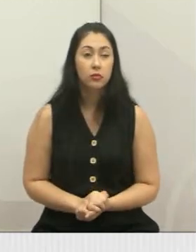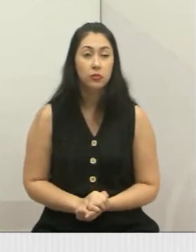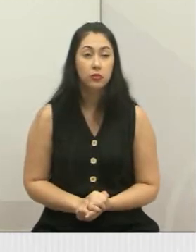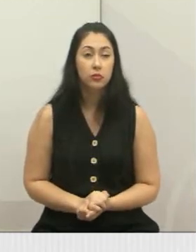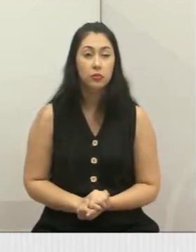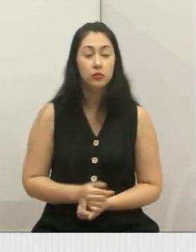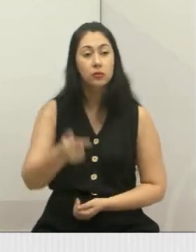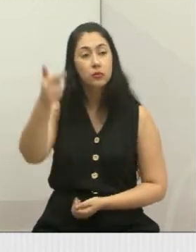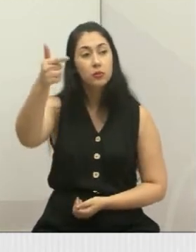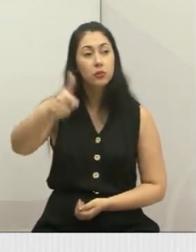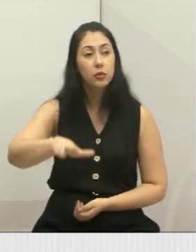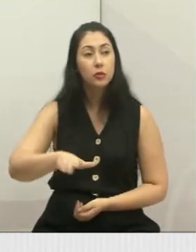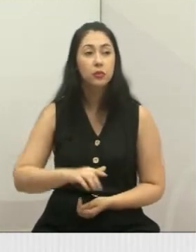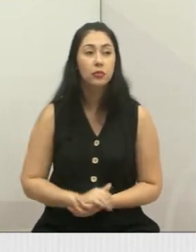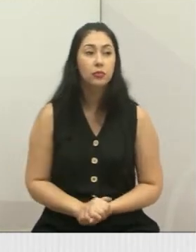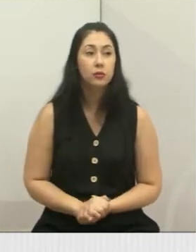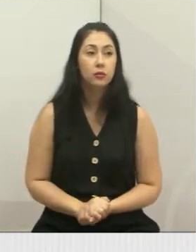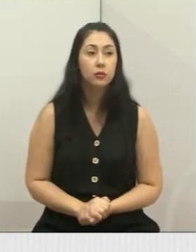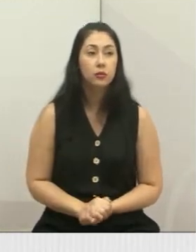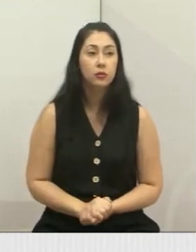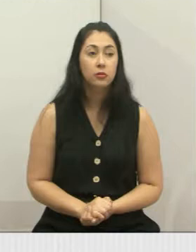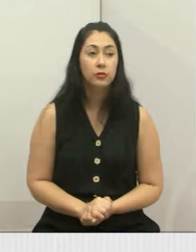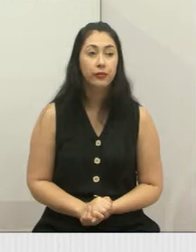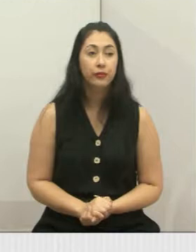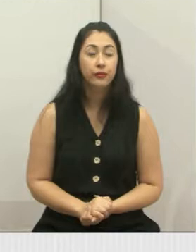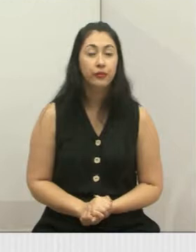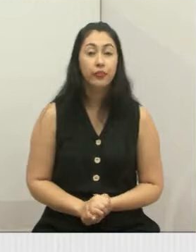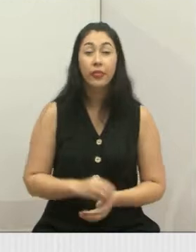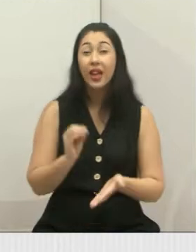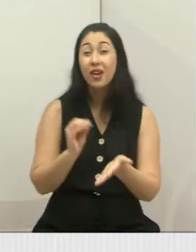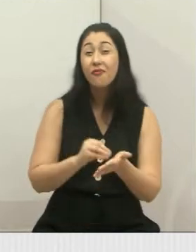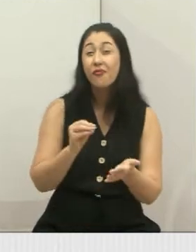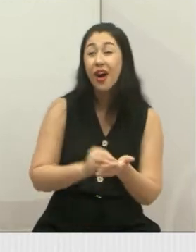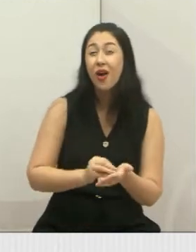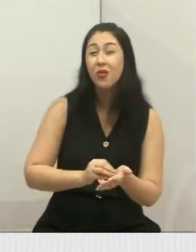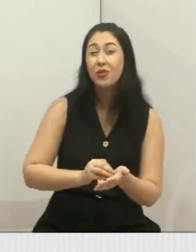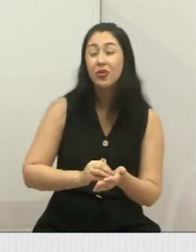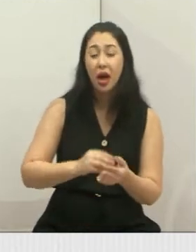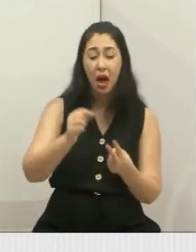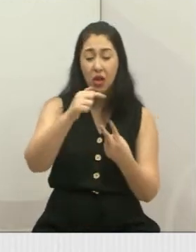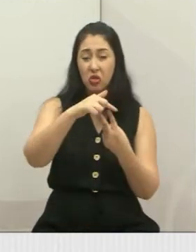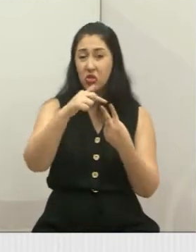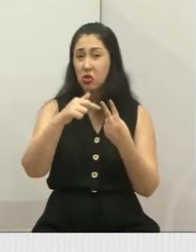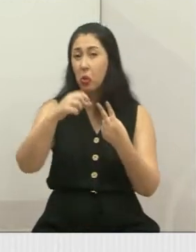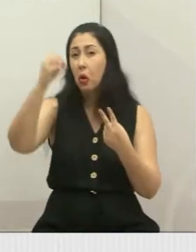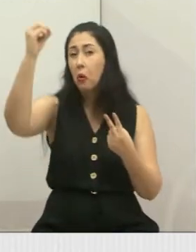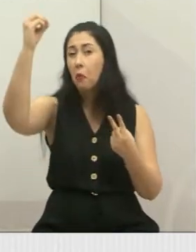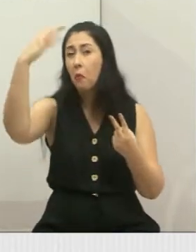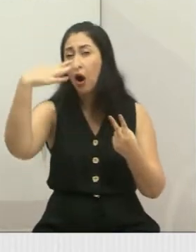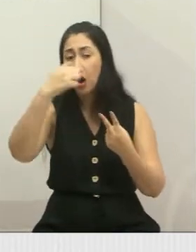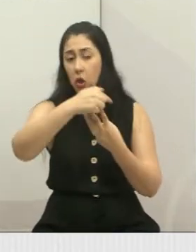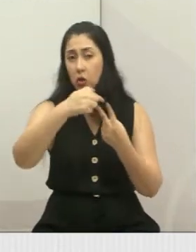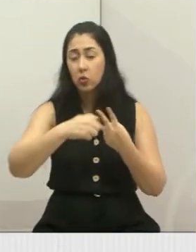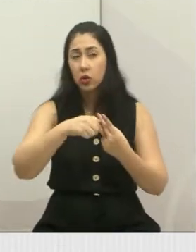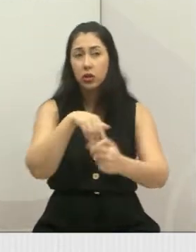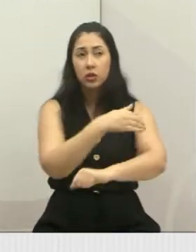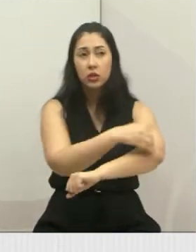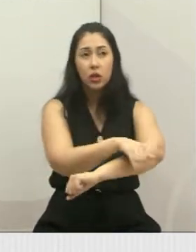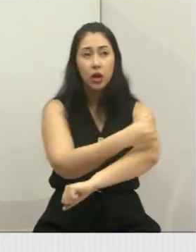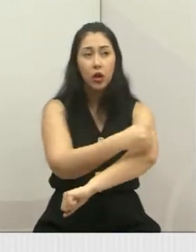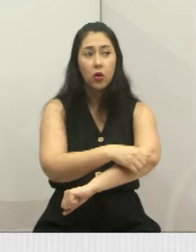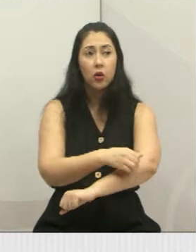a foto 2, falta de dois postes, iluminação, na rua